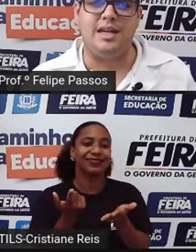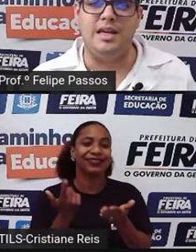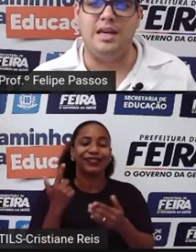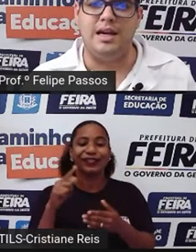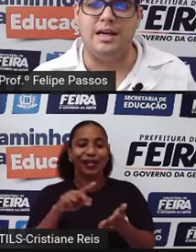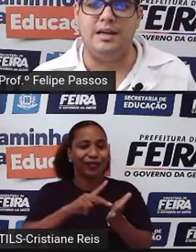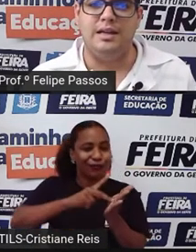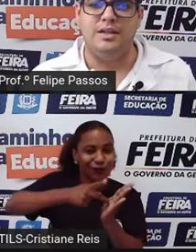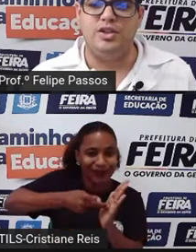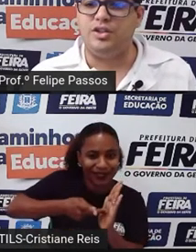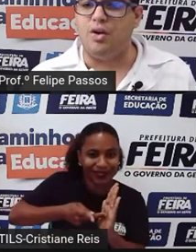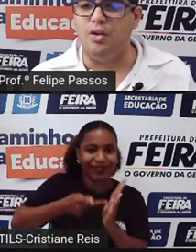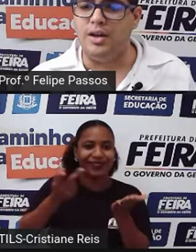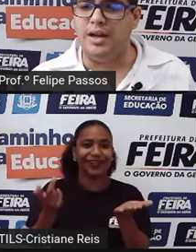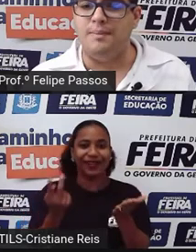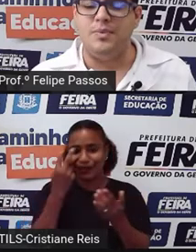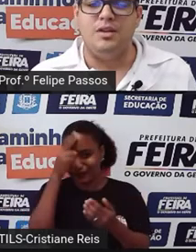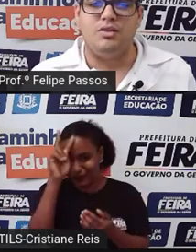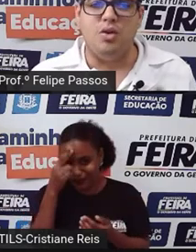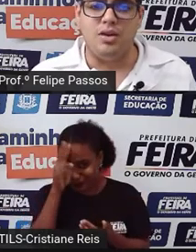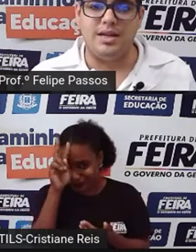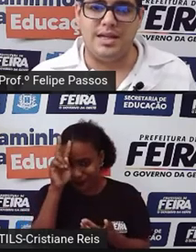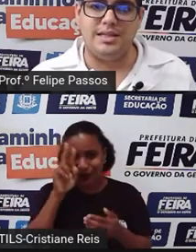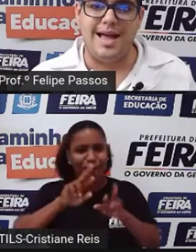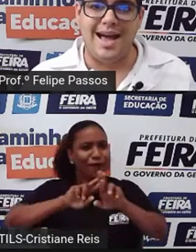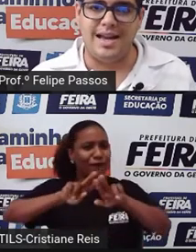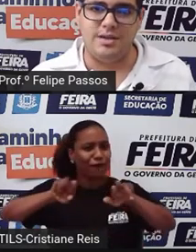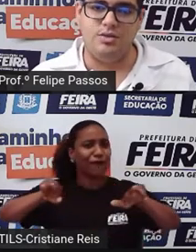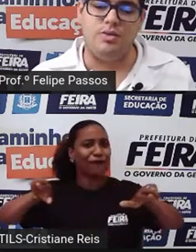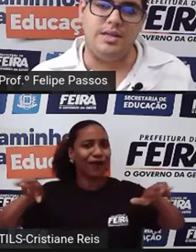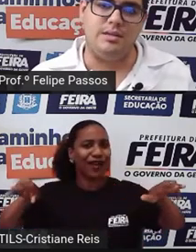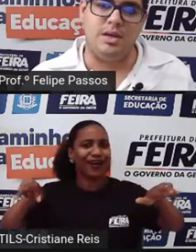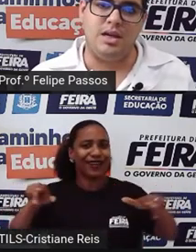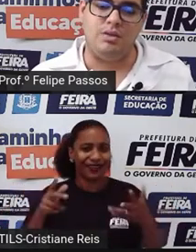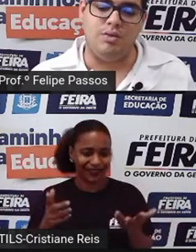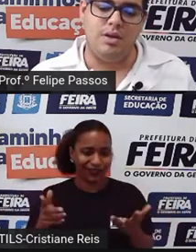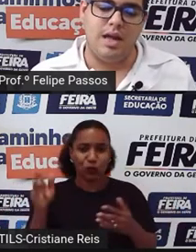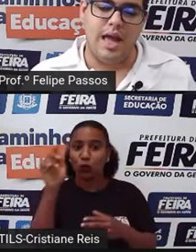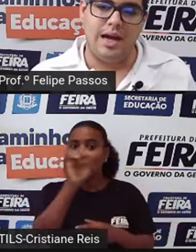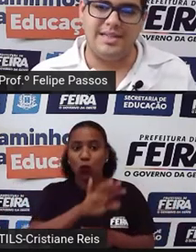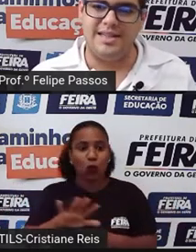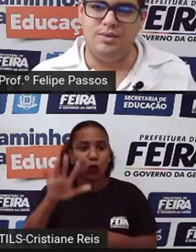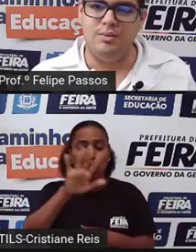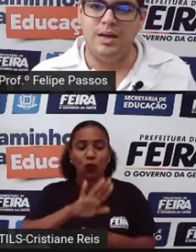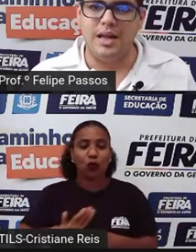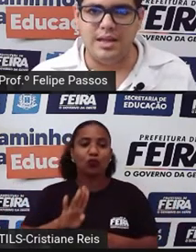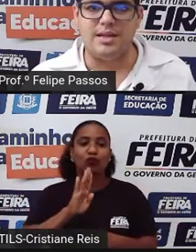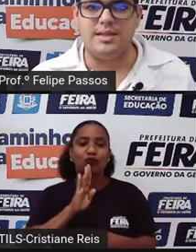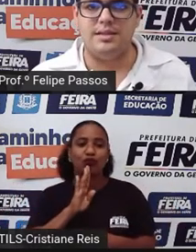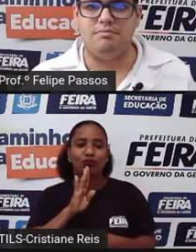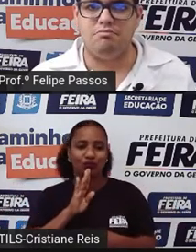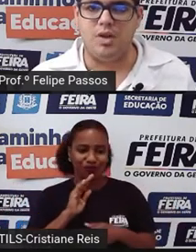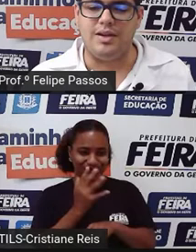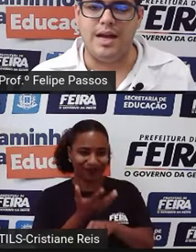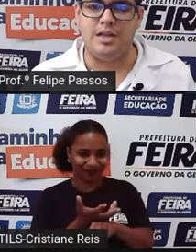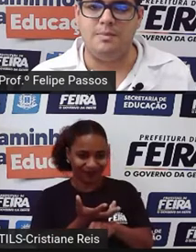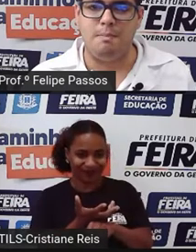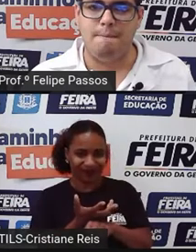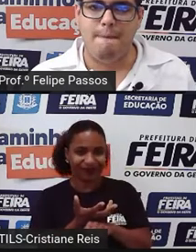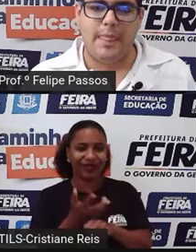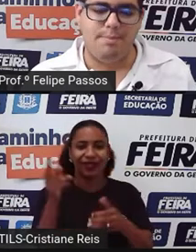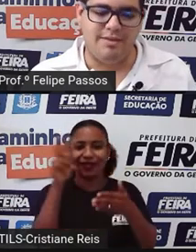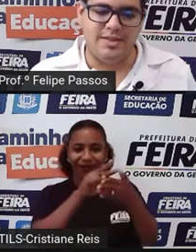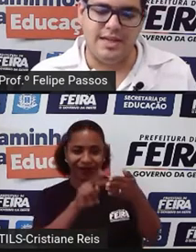geometria, história, todas as áreas do conhecimento, elas são lidas. Na verdade,